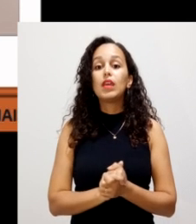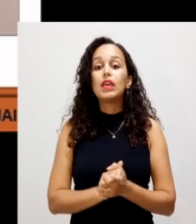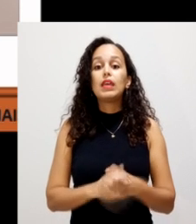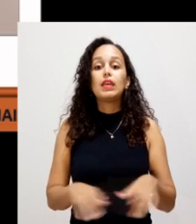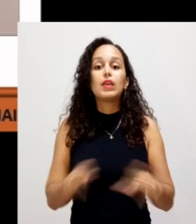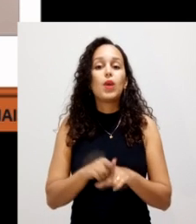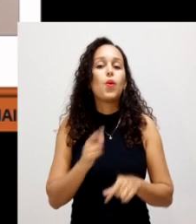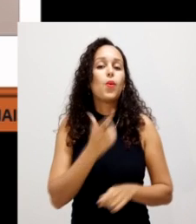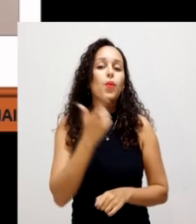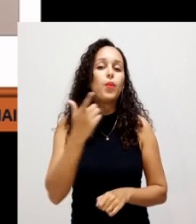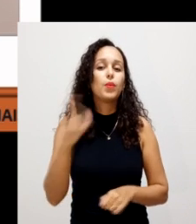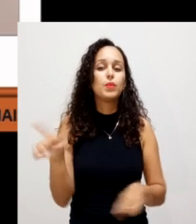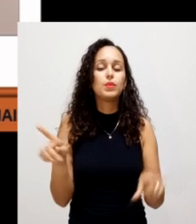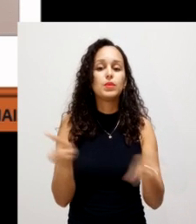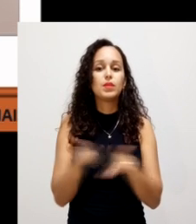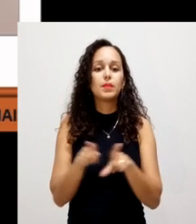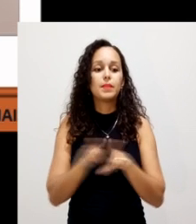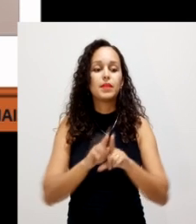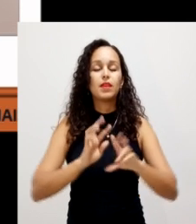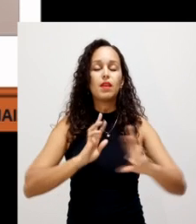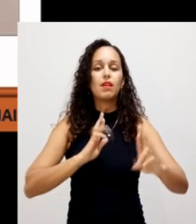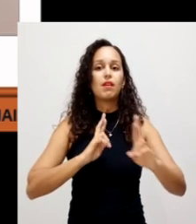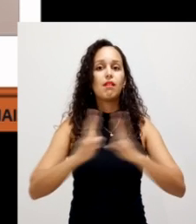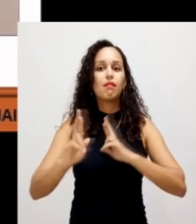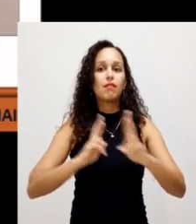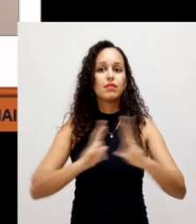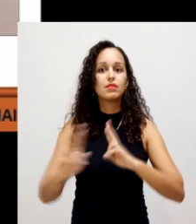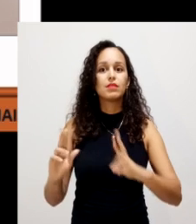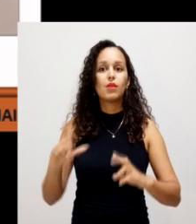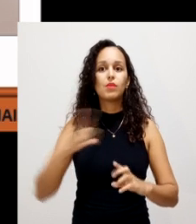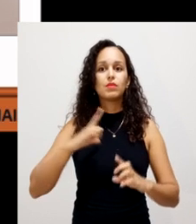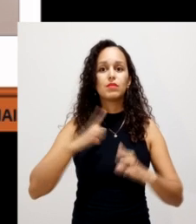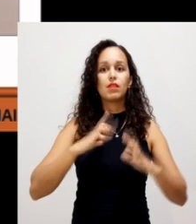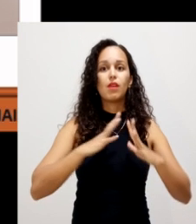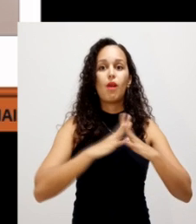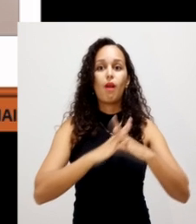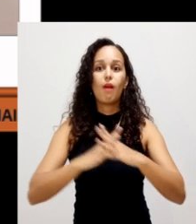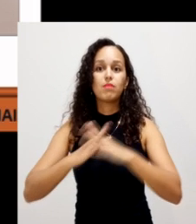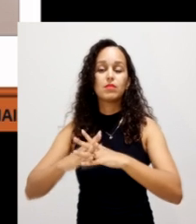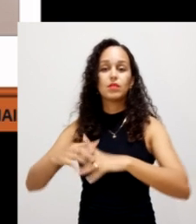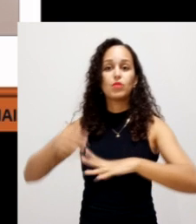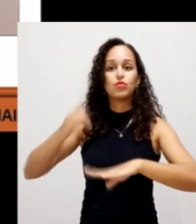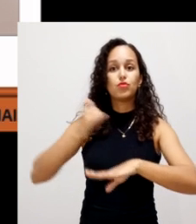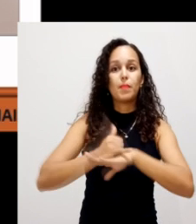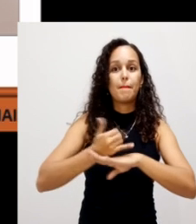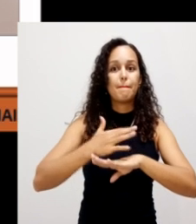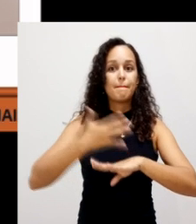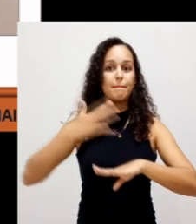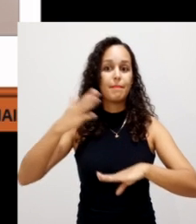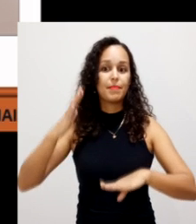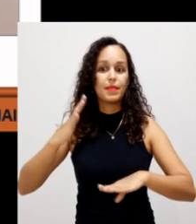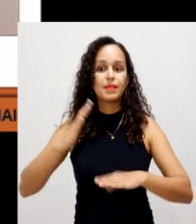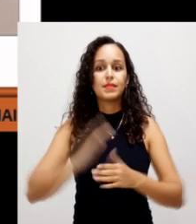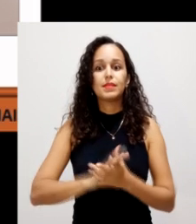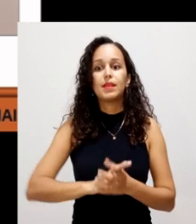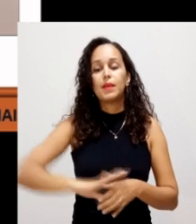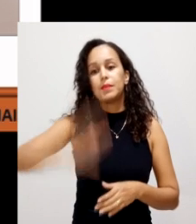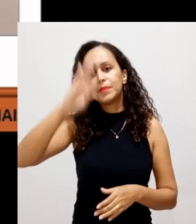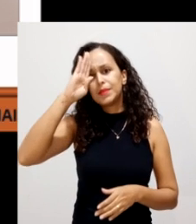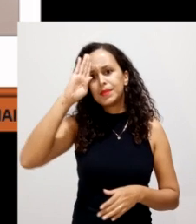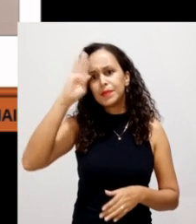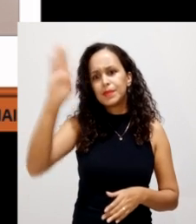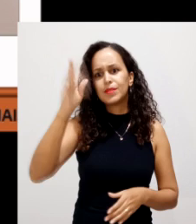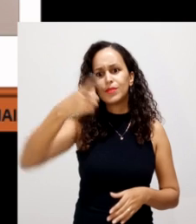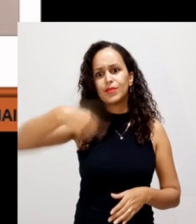tampando os solos. E uma outra questão é a kelação e a complexação de metais, principalmente o alumínio. O alumínio, você